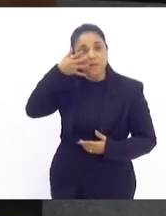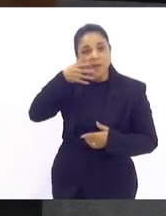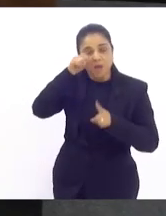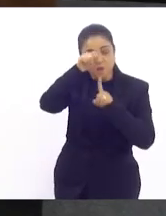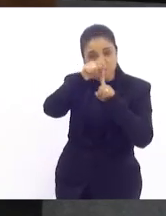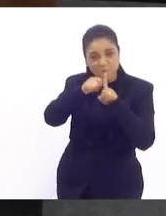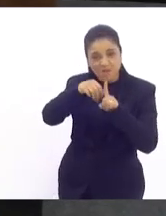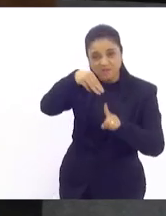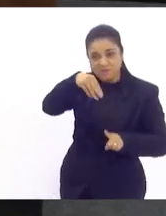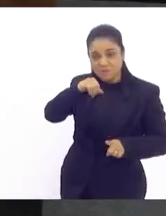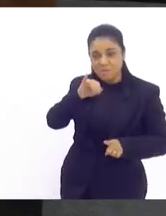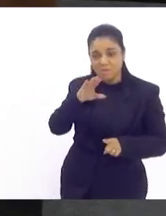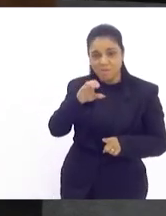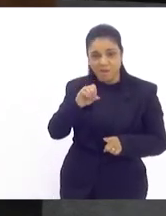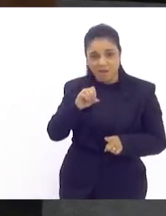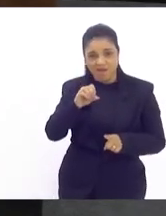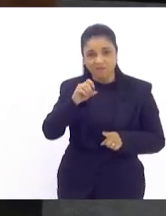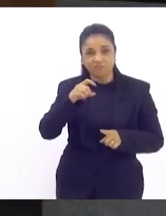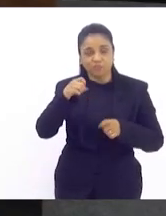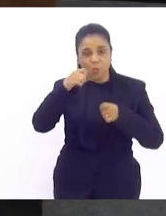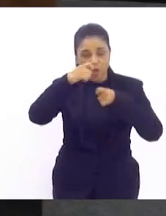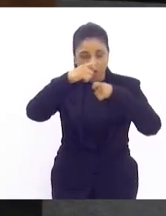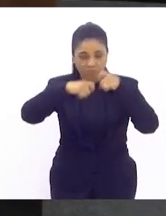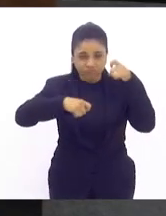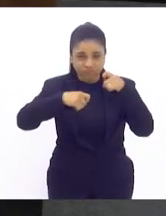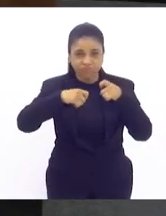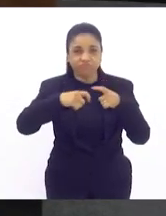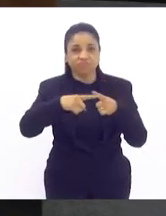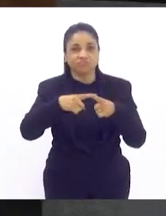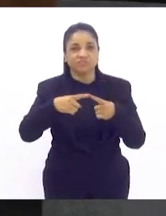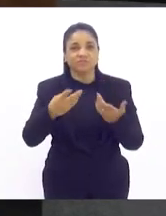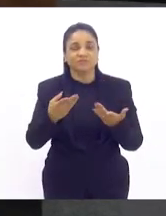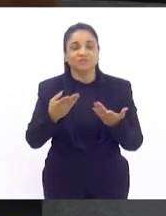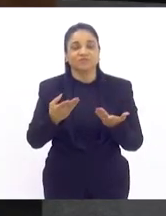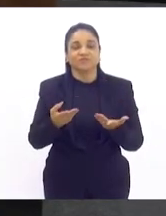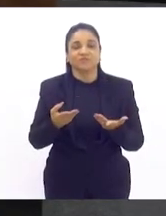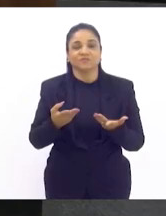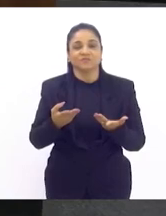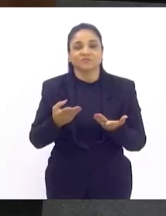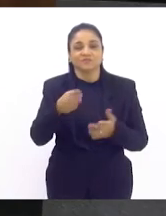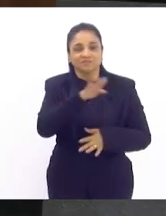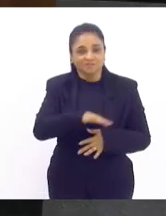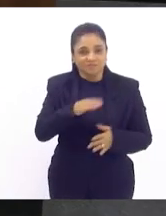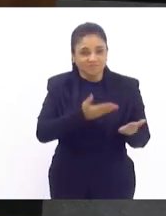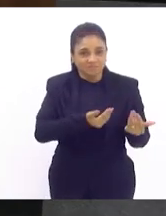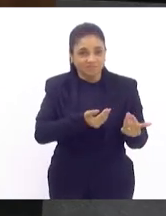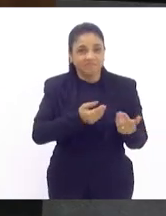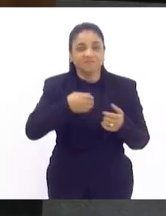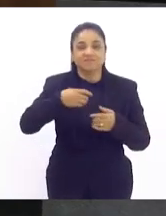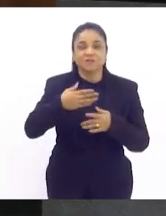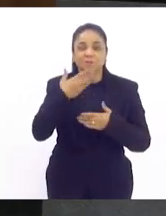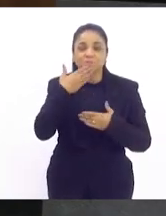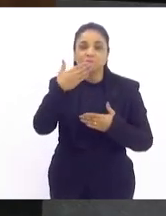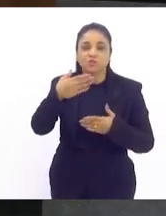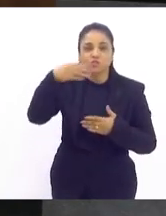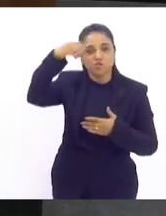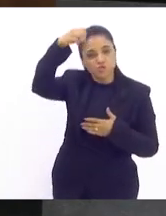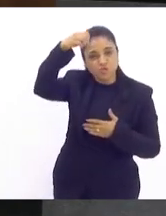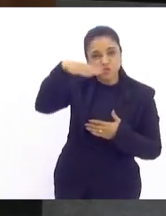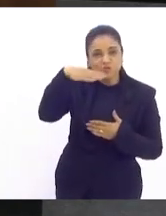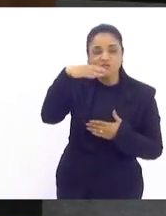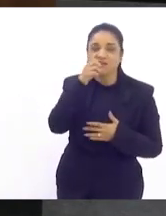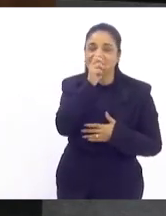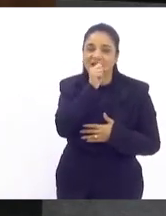da exploração que se comemora em maio e o pedido de iluminar o Palácio de Iradentes como outras